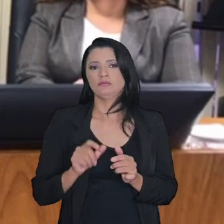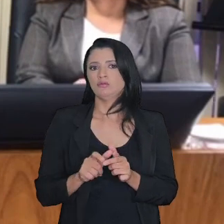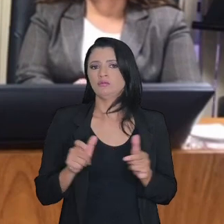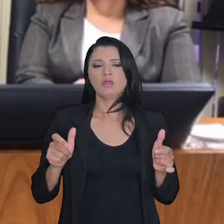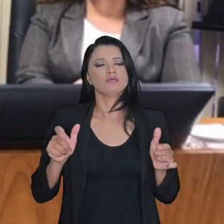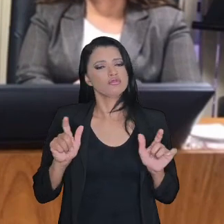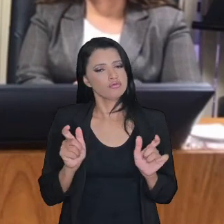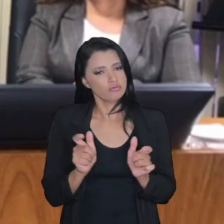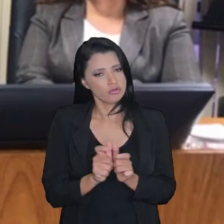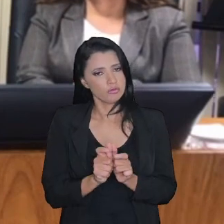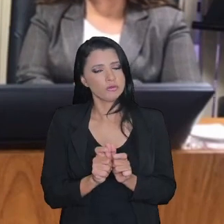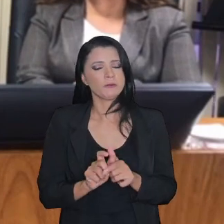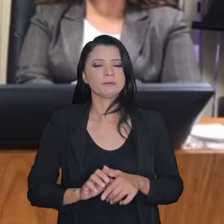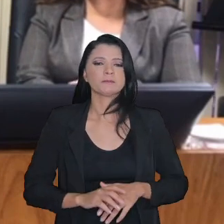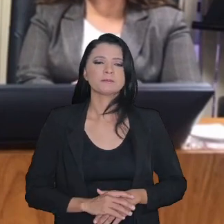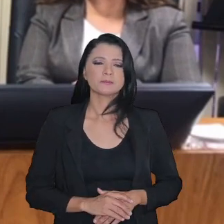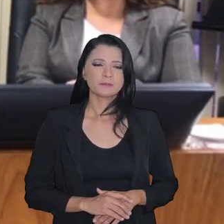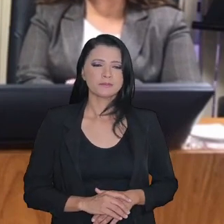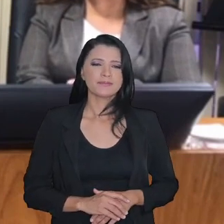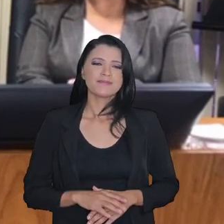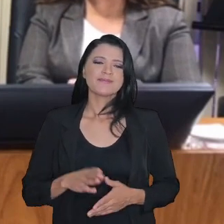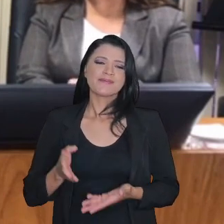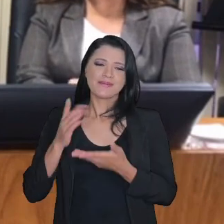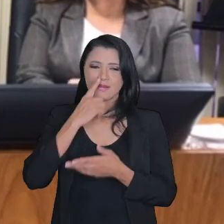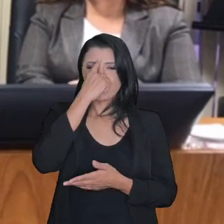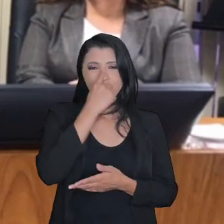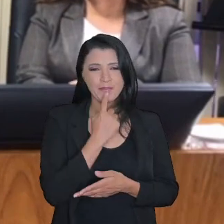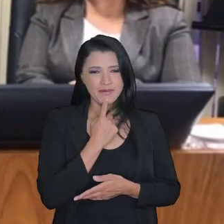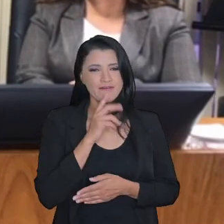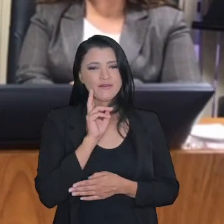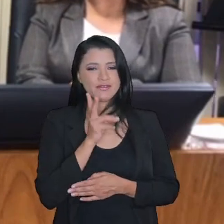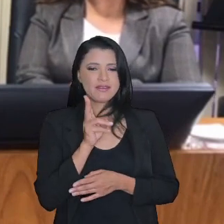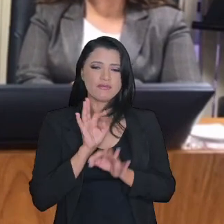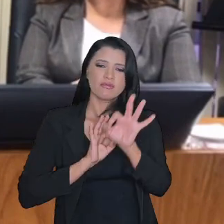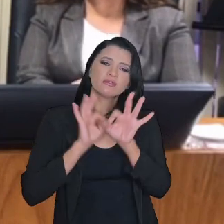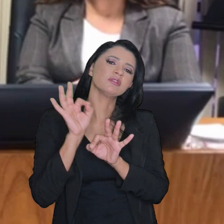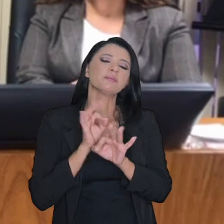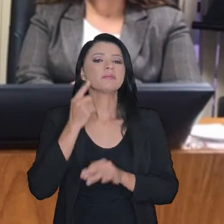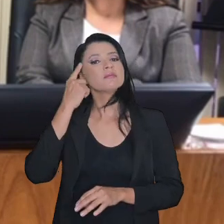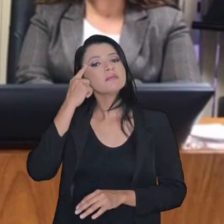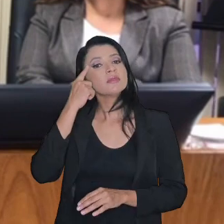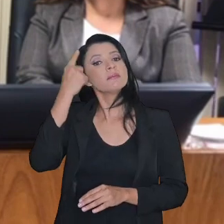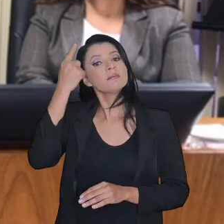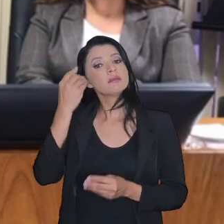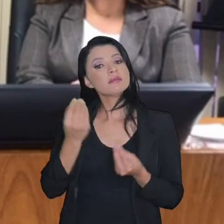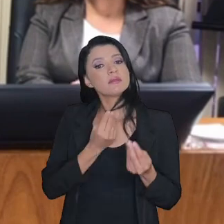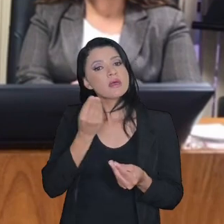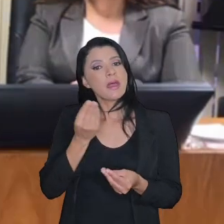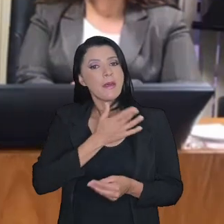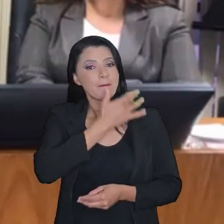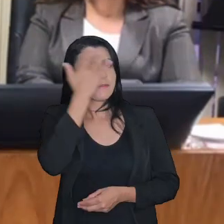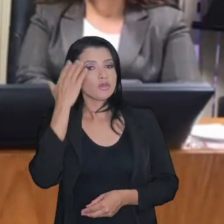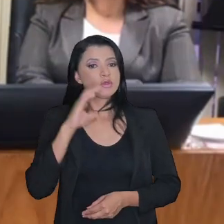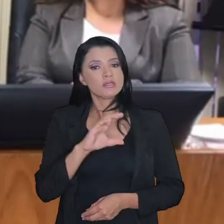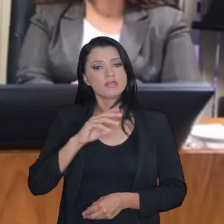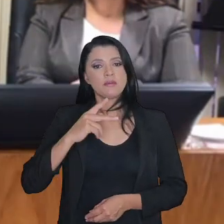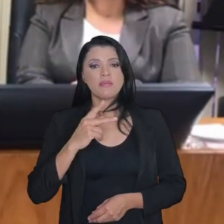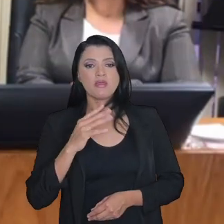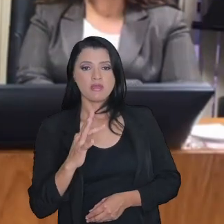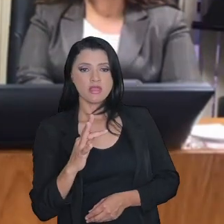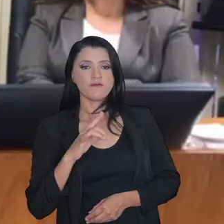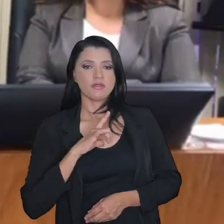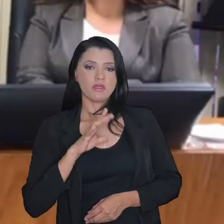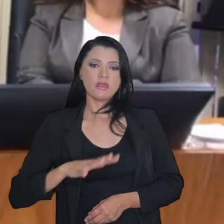É aqui, mais ou menos um perfil que nós sempre traçamos para ter uma ideia, no caso de pessoa física, no contexto administrativo, temos essa